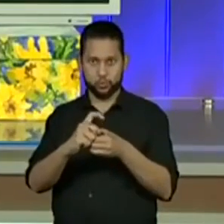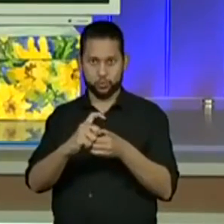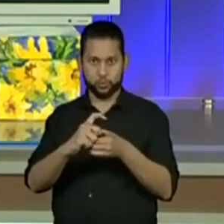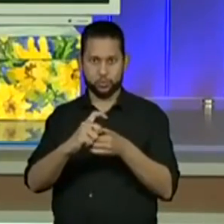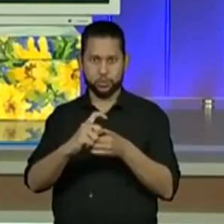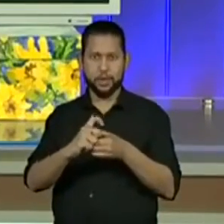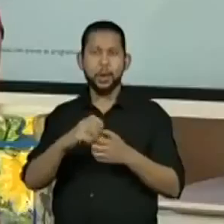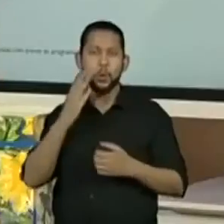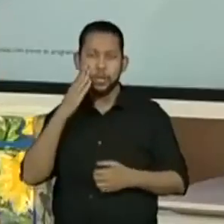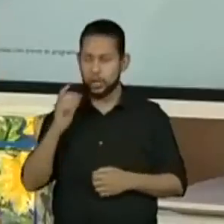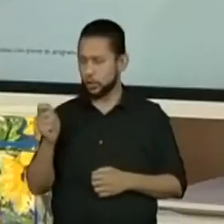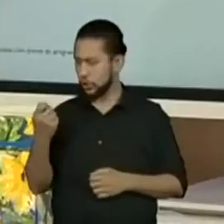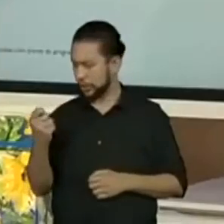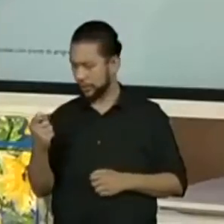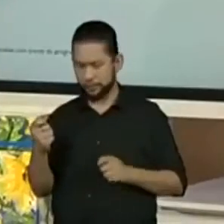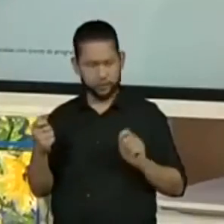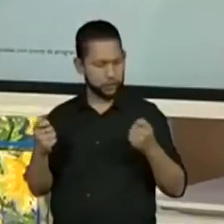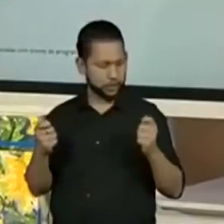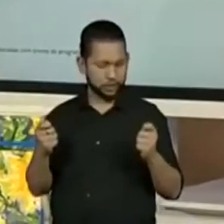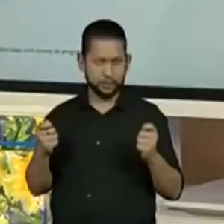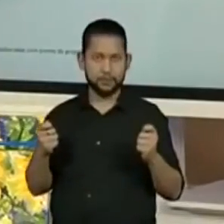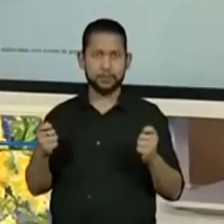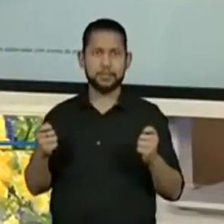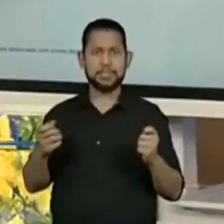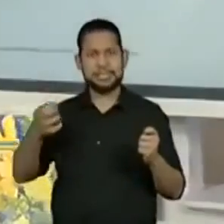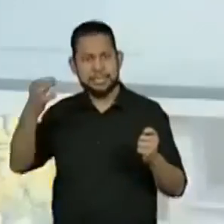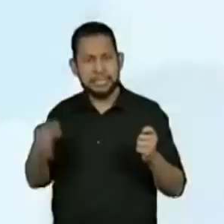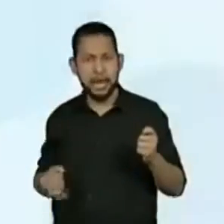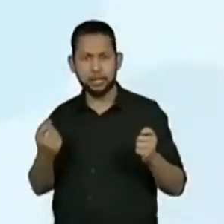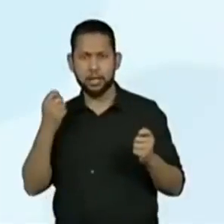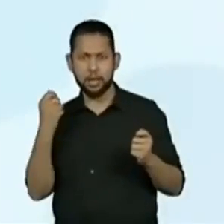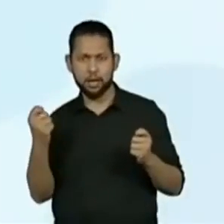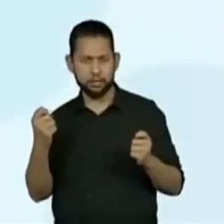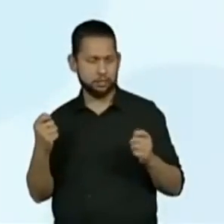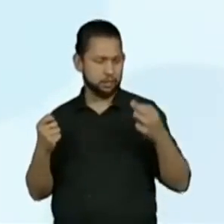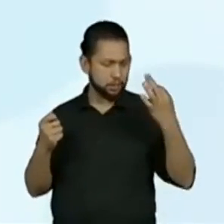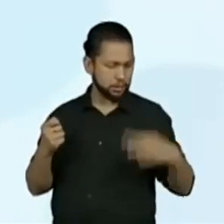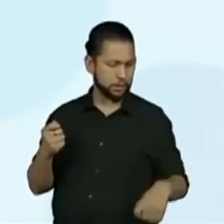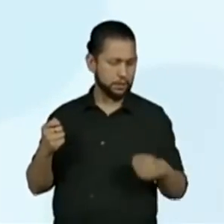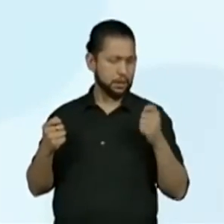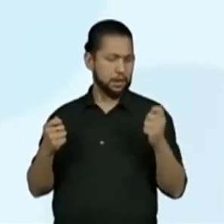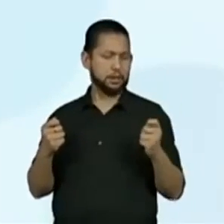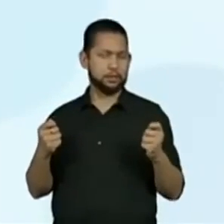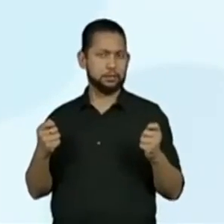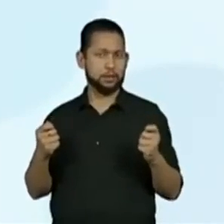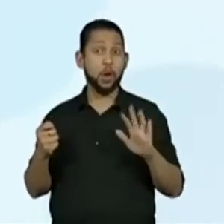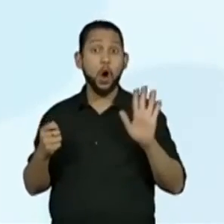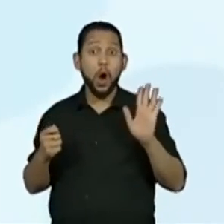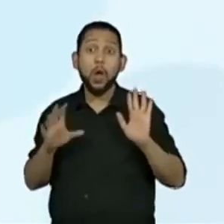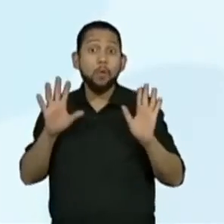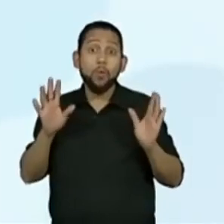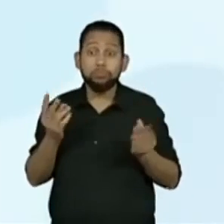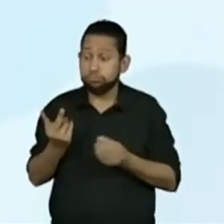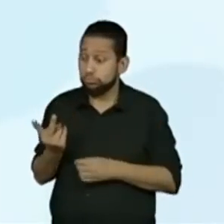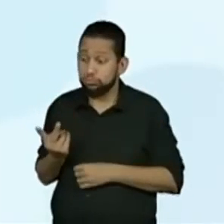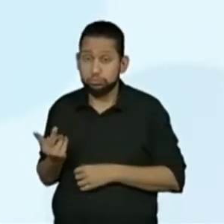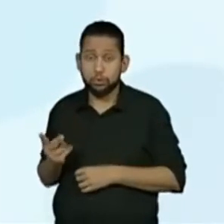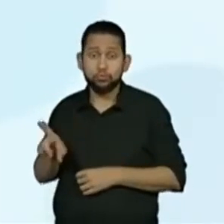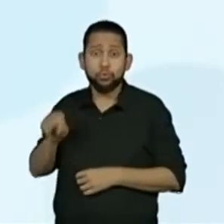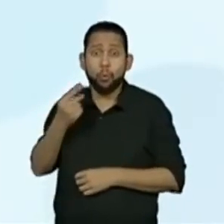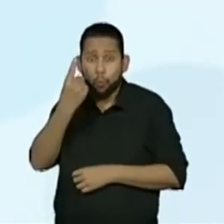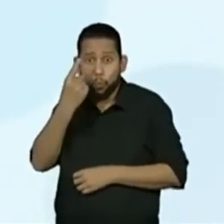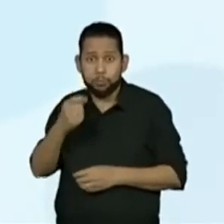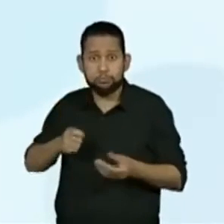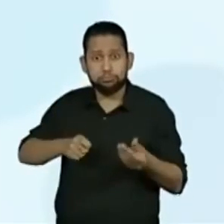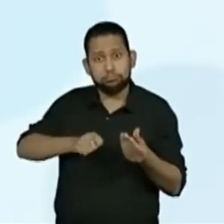prever quando eu vou abrir, ó? Quais são as chances que em sua primeira tentativa ela consiga